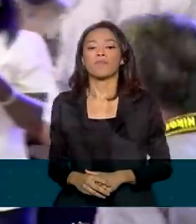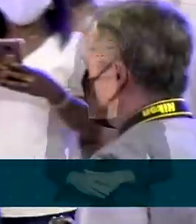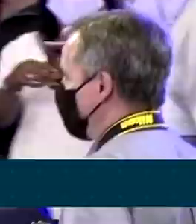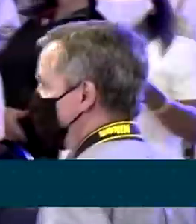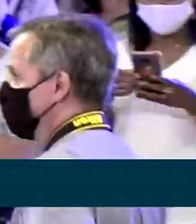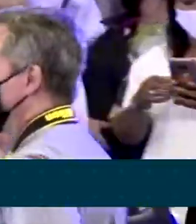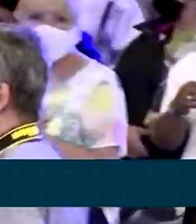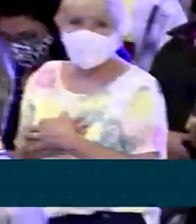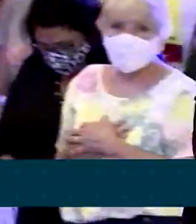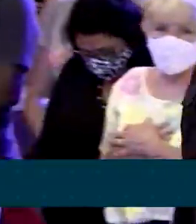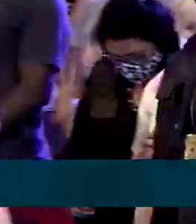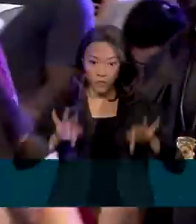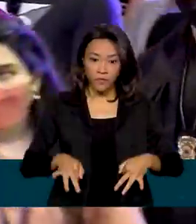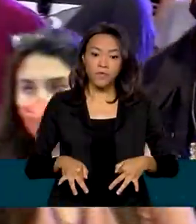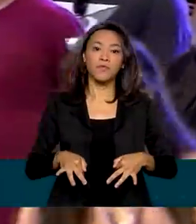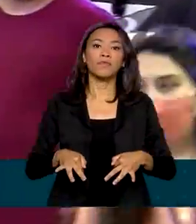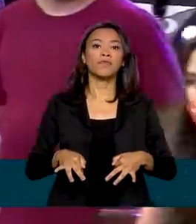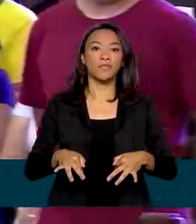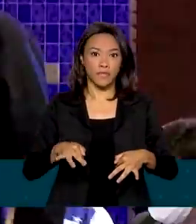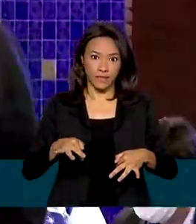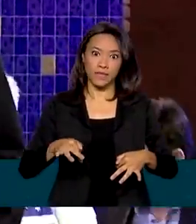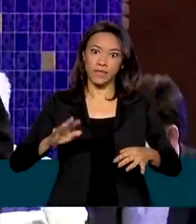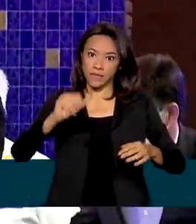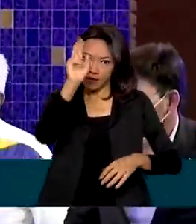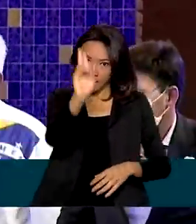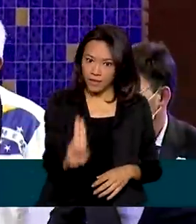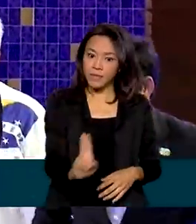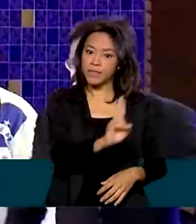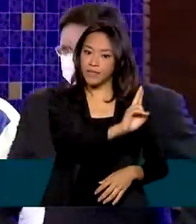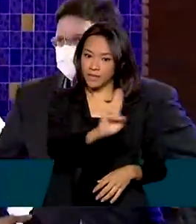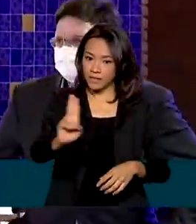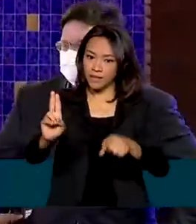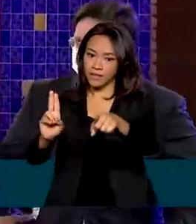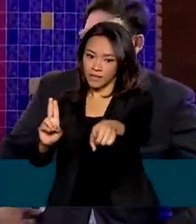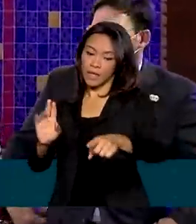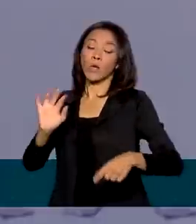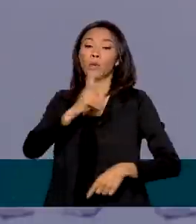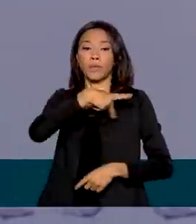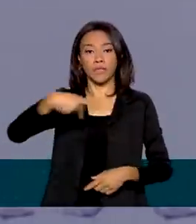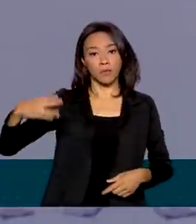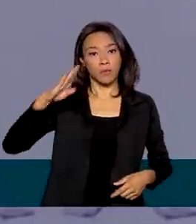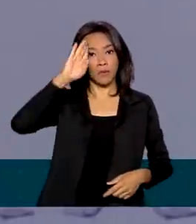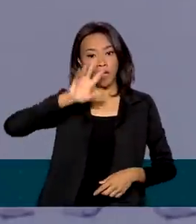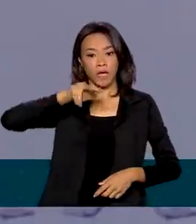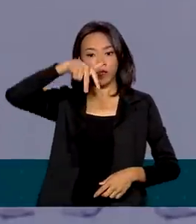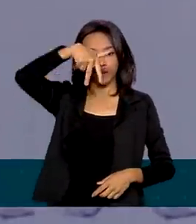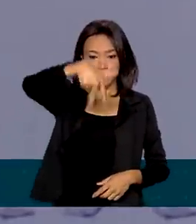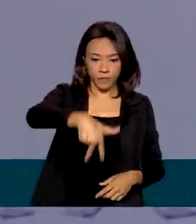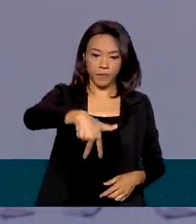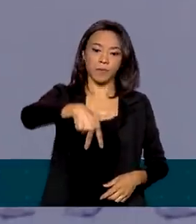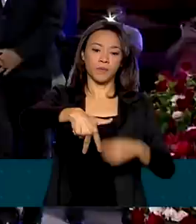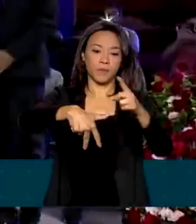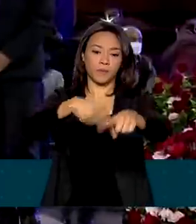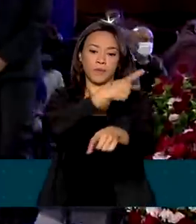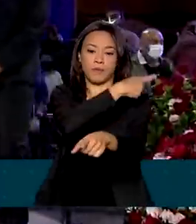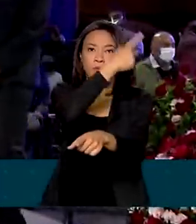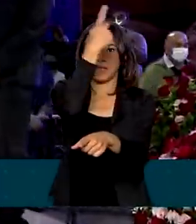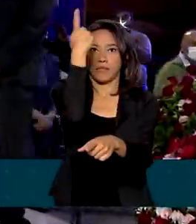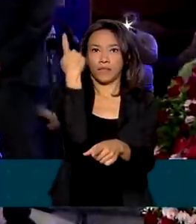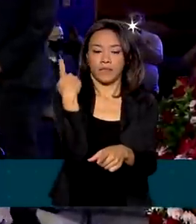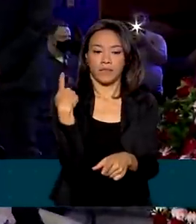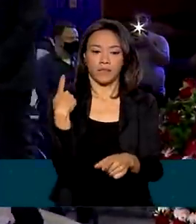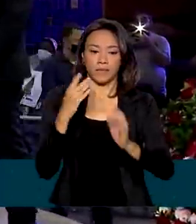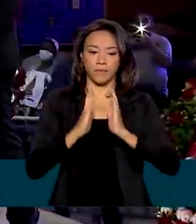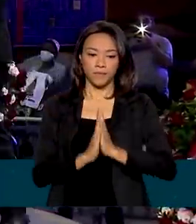Ao final da missa, o presidente participou da consagração à Nossa Senhora Aparecida. E vamos